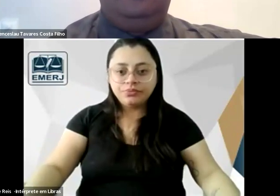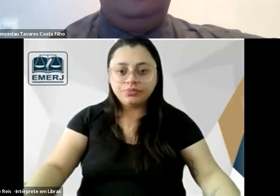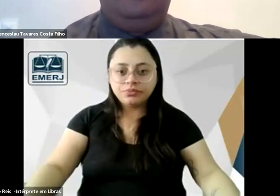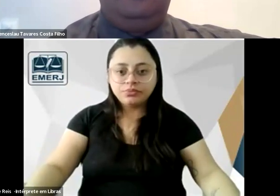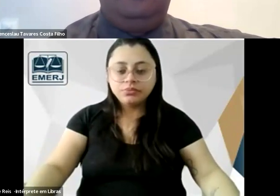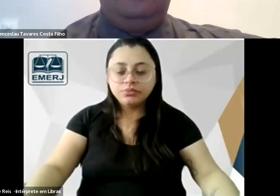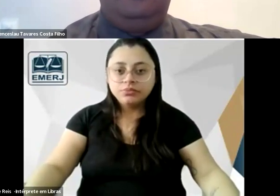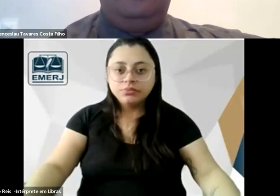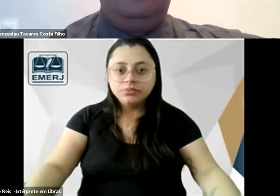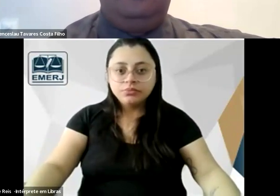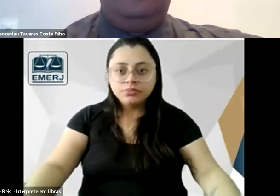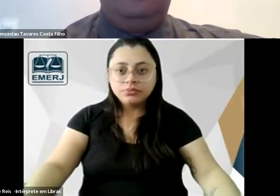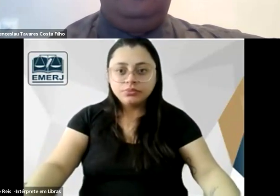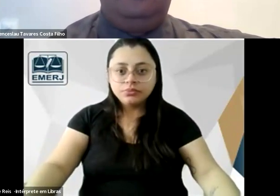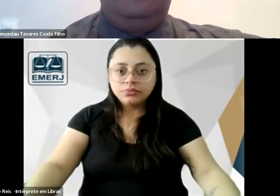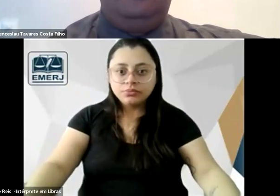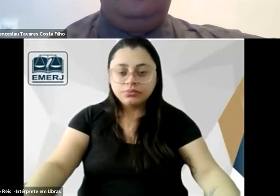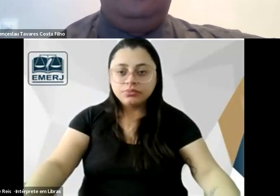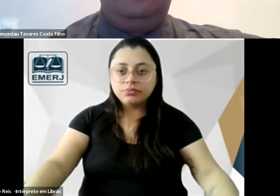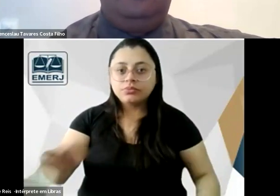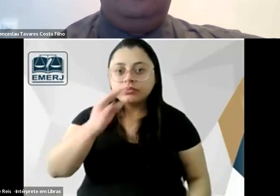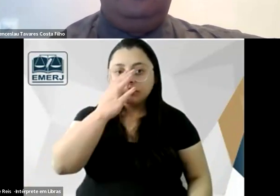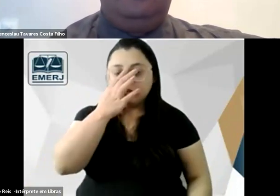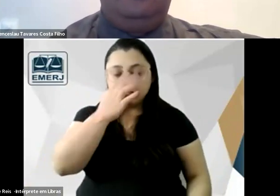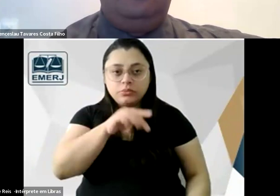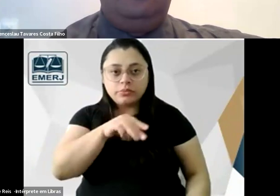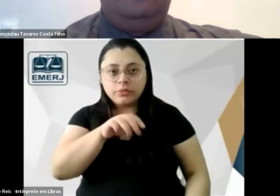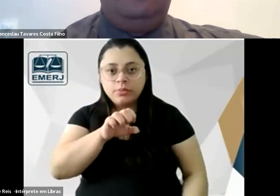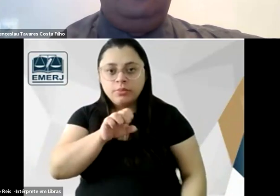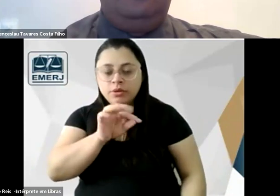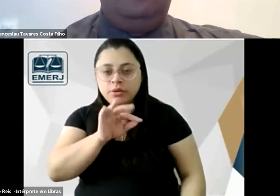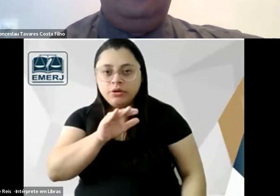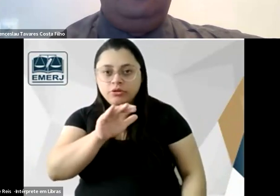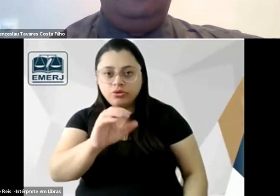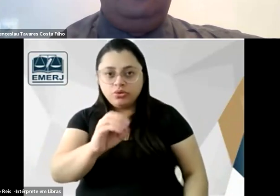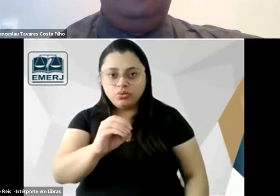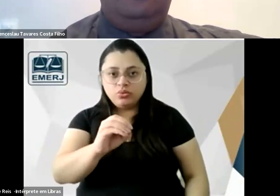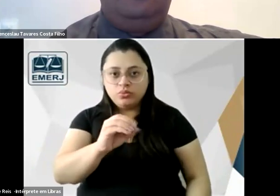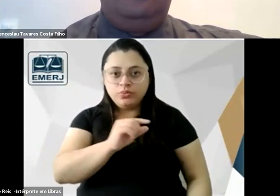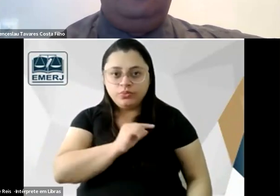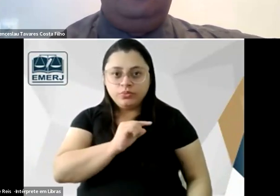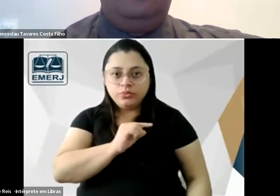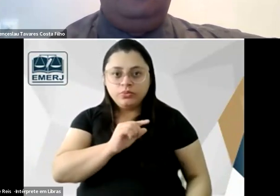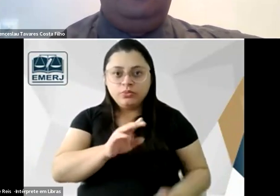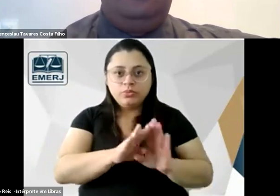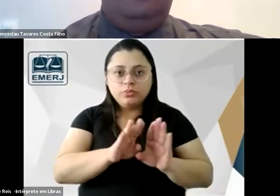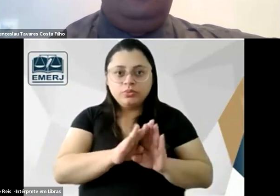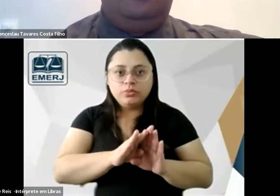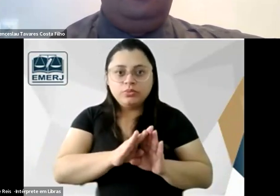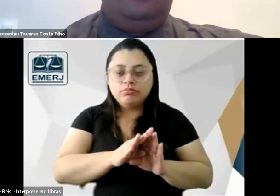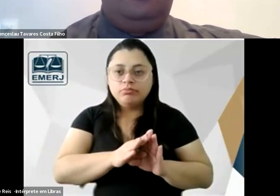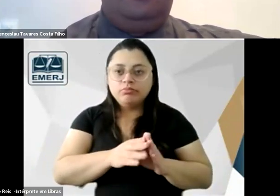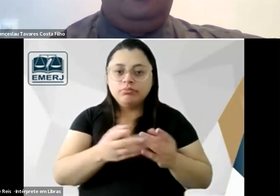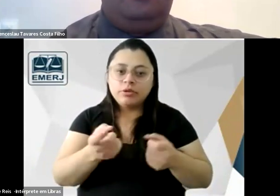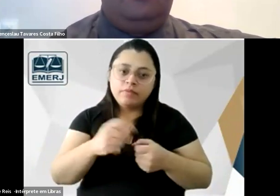sobre o fato do mestiço também foi levantamos a coisa do mestiço só para voltar para ser um pouco justo